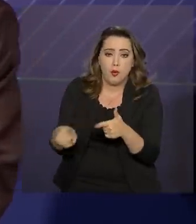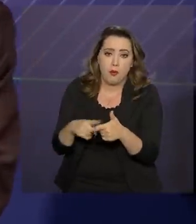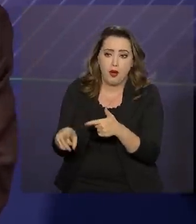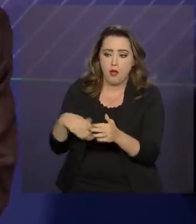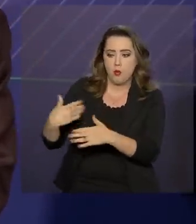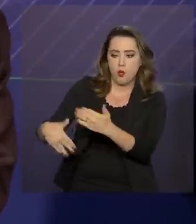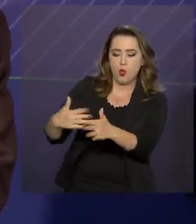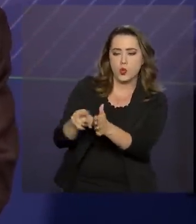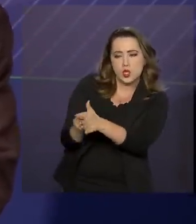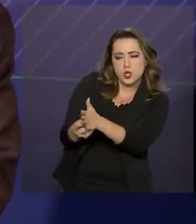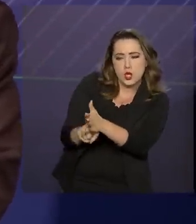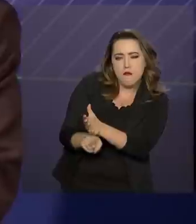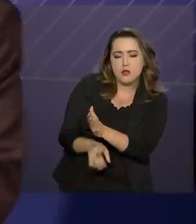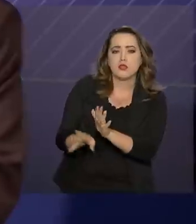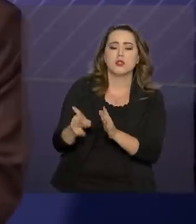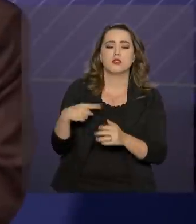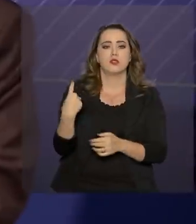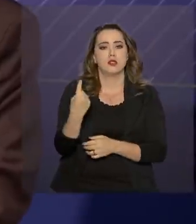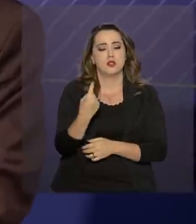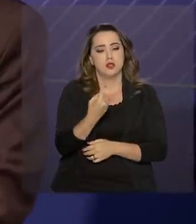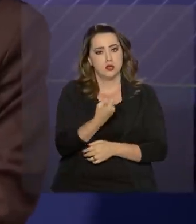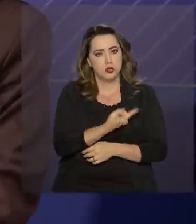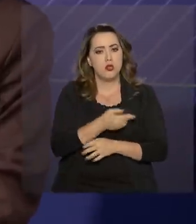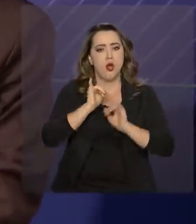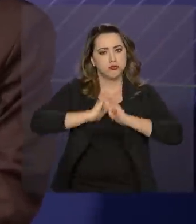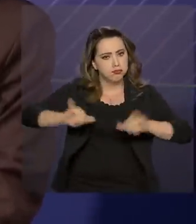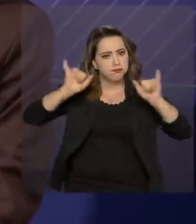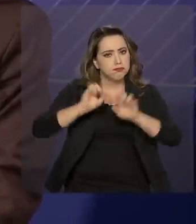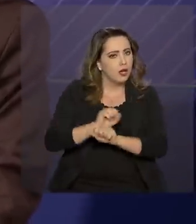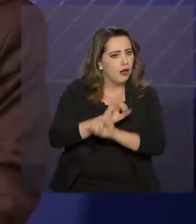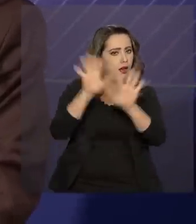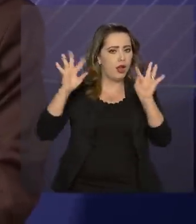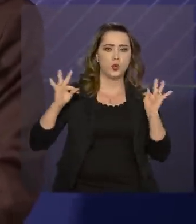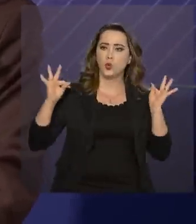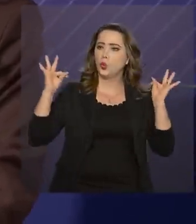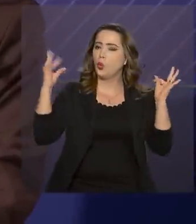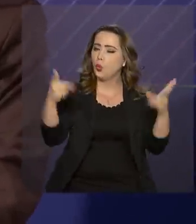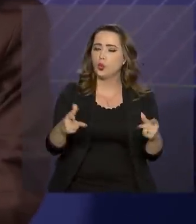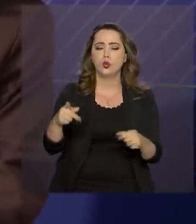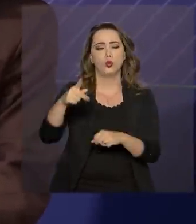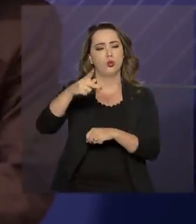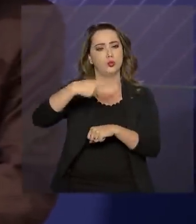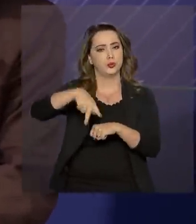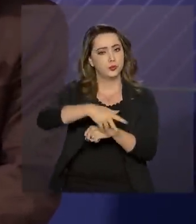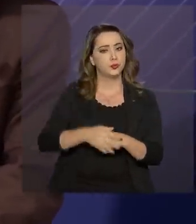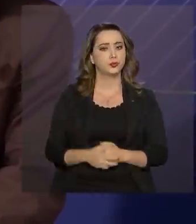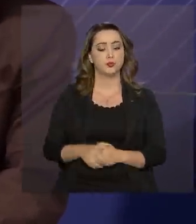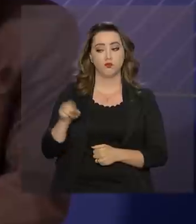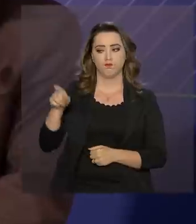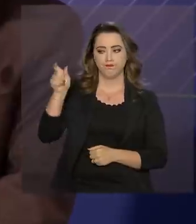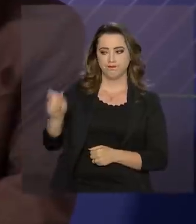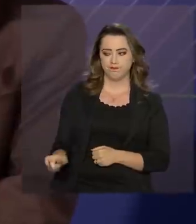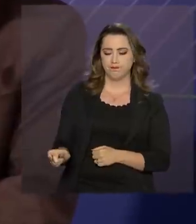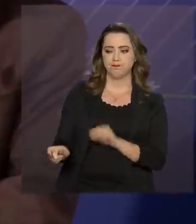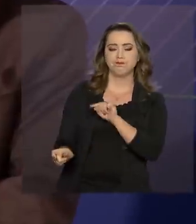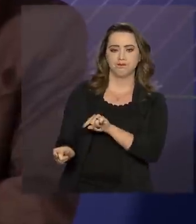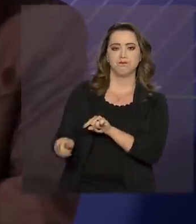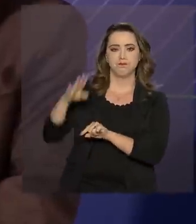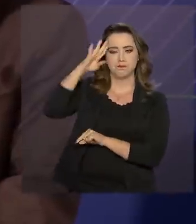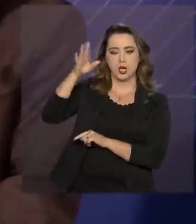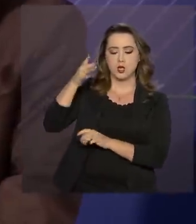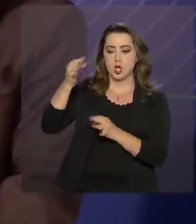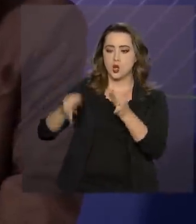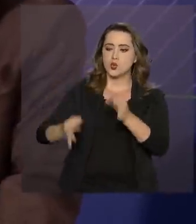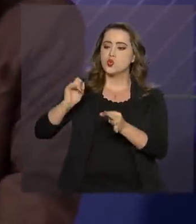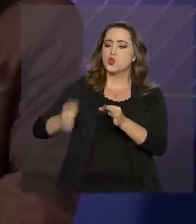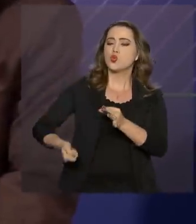o curso das investigações, será divulgado. O militar será julgado sem condescendência